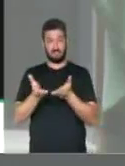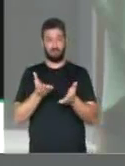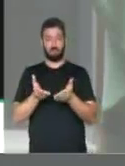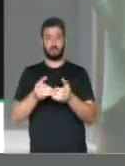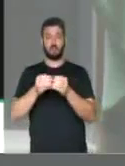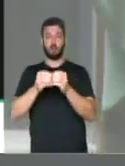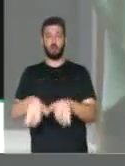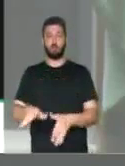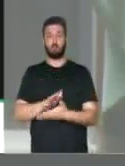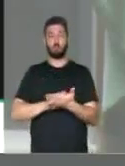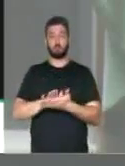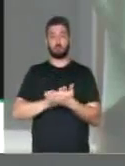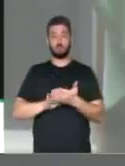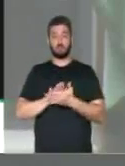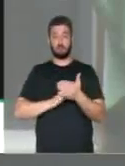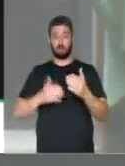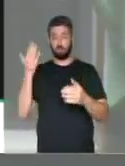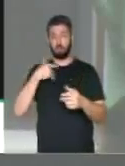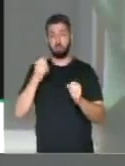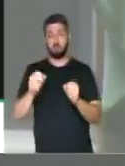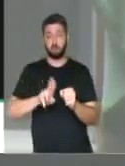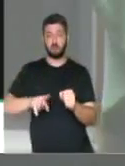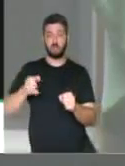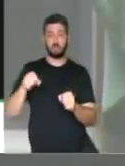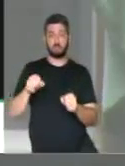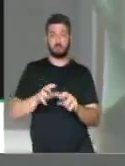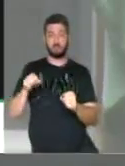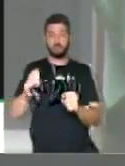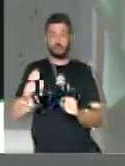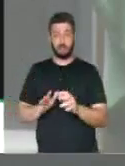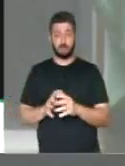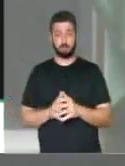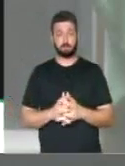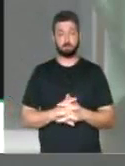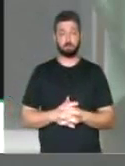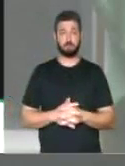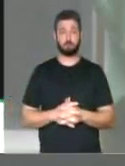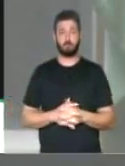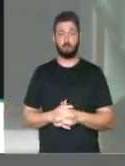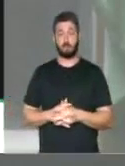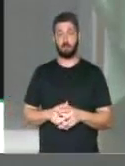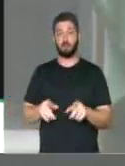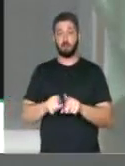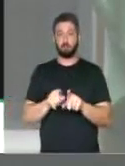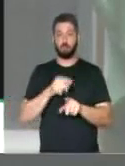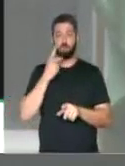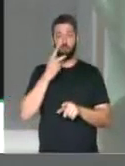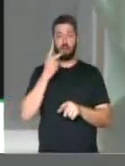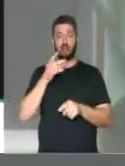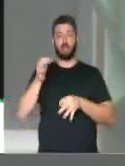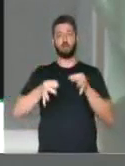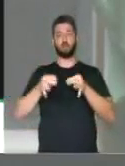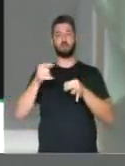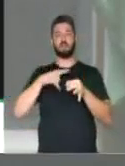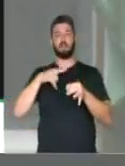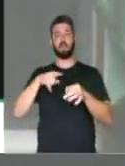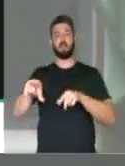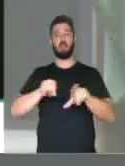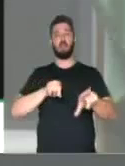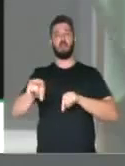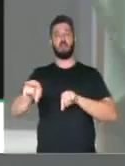e, portanto, são utilizáveis no processo. Ao mesmo tempo, falei da seletividade da Justiça.